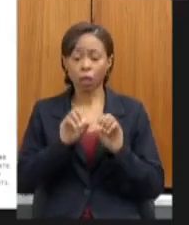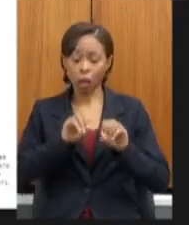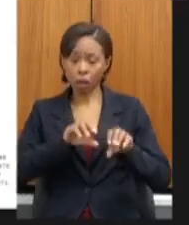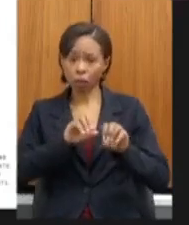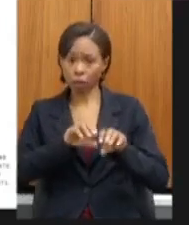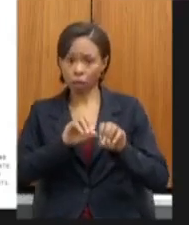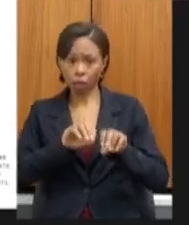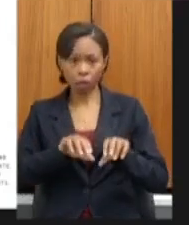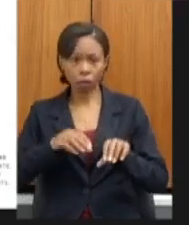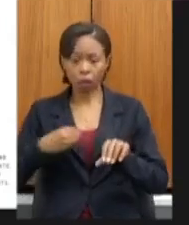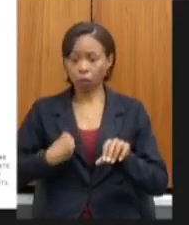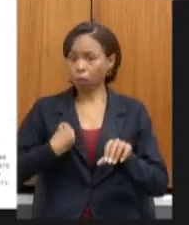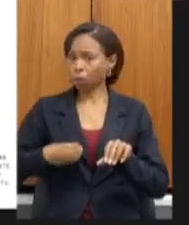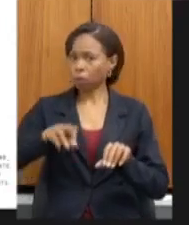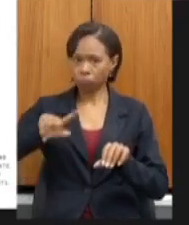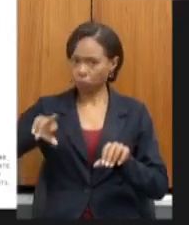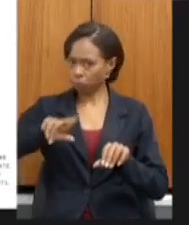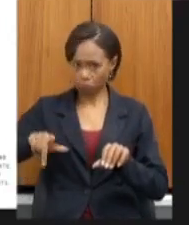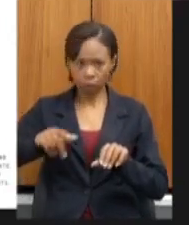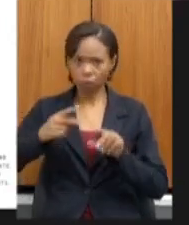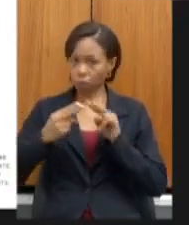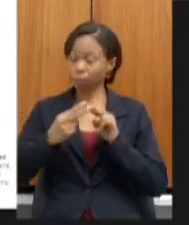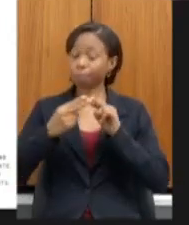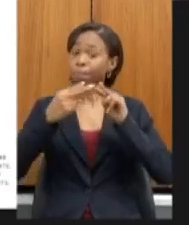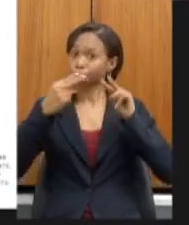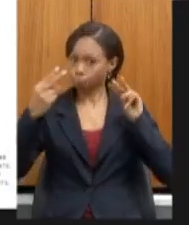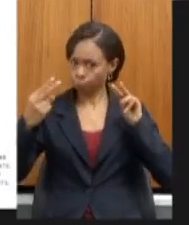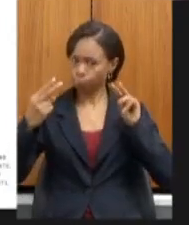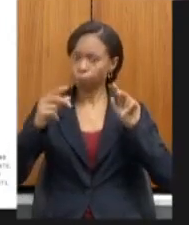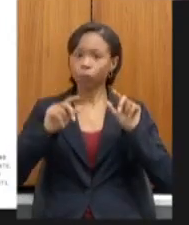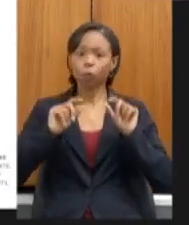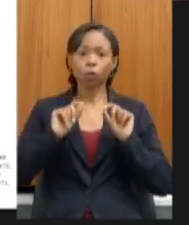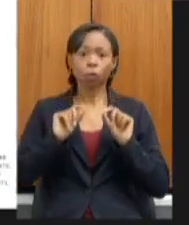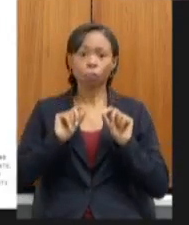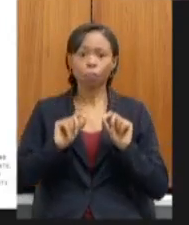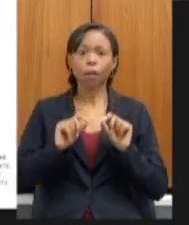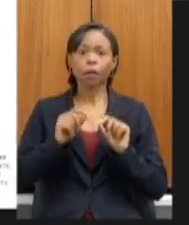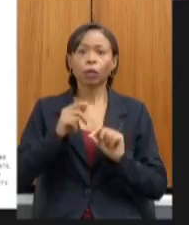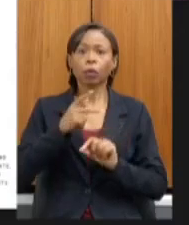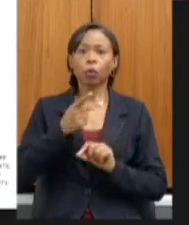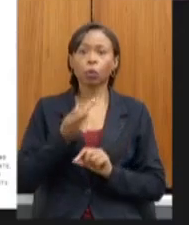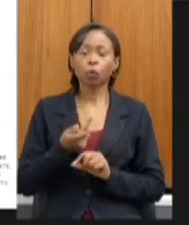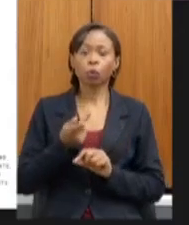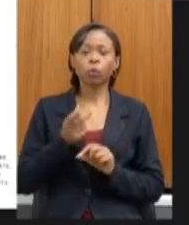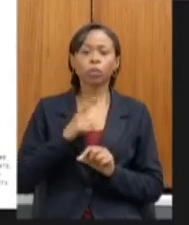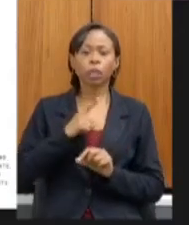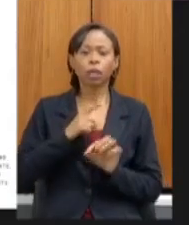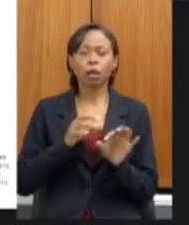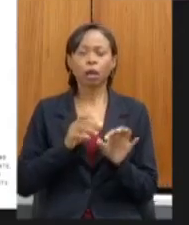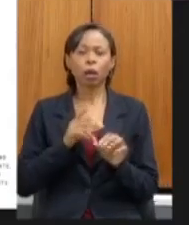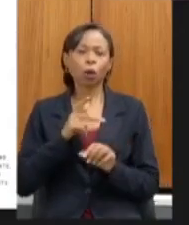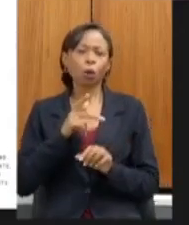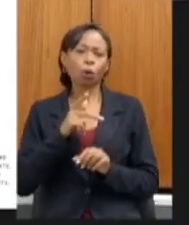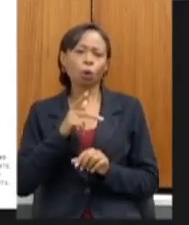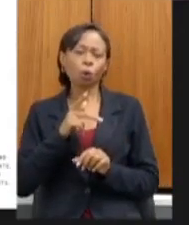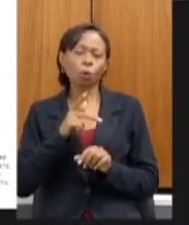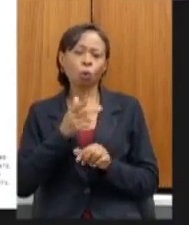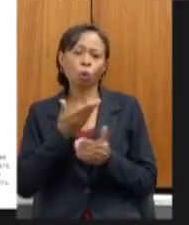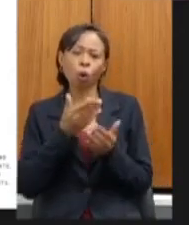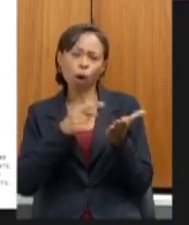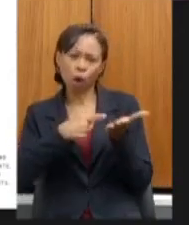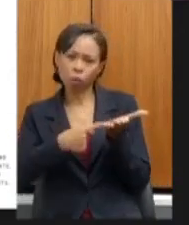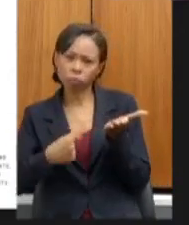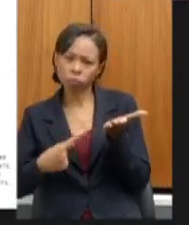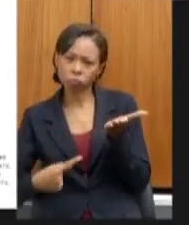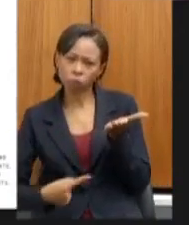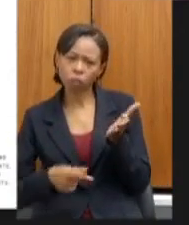se dá com a espinha dorsal principal do plano de estudo estruturado que é uma apostila mensal de orientação de